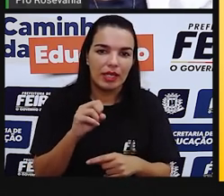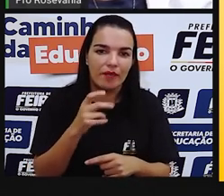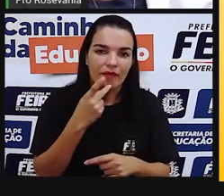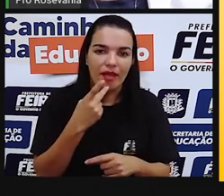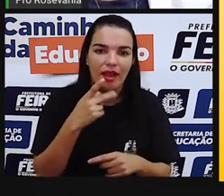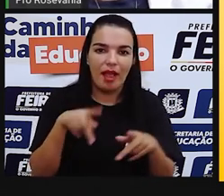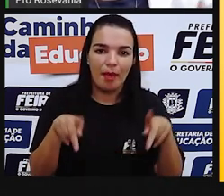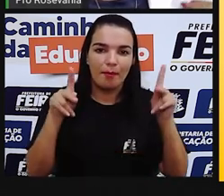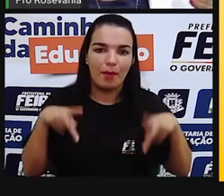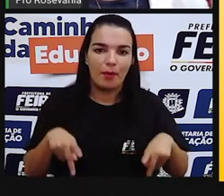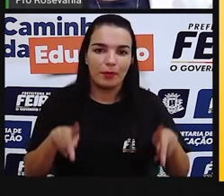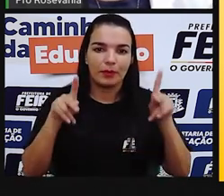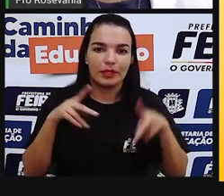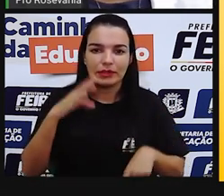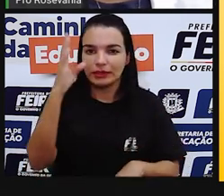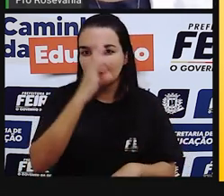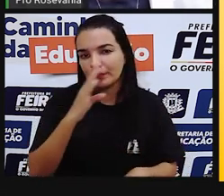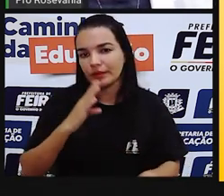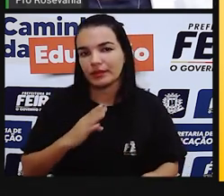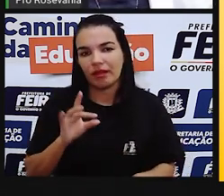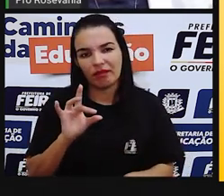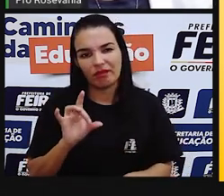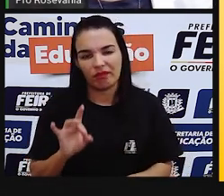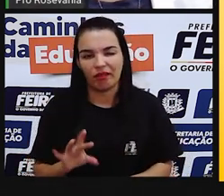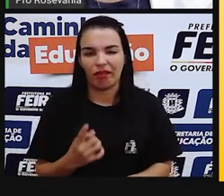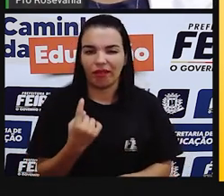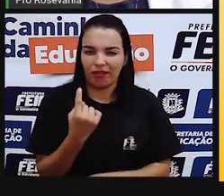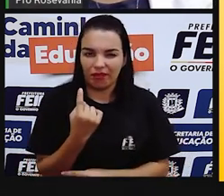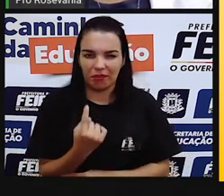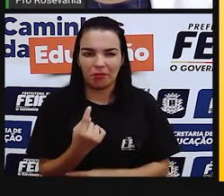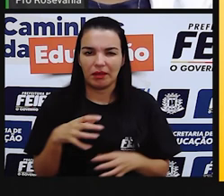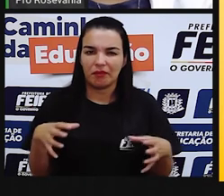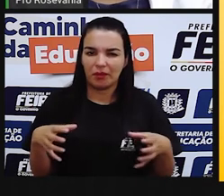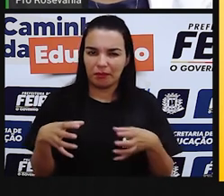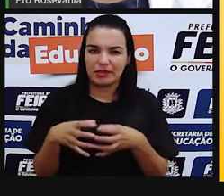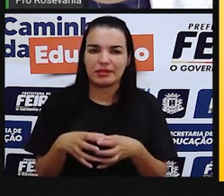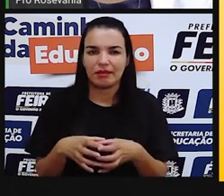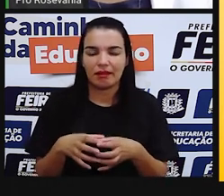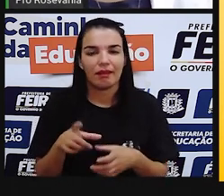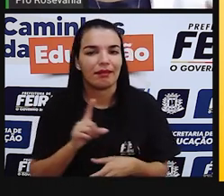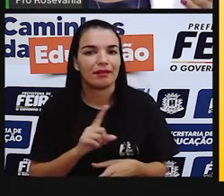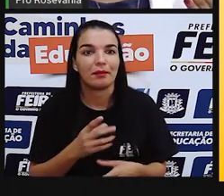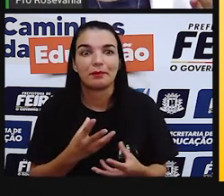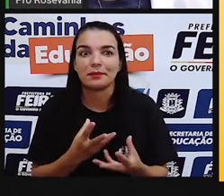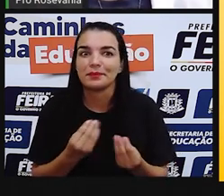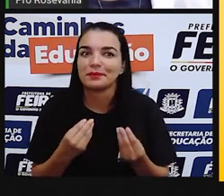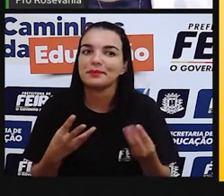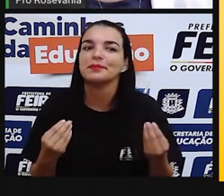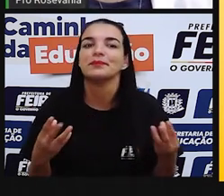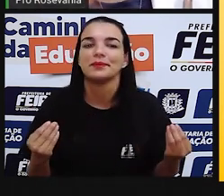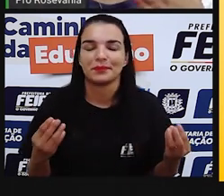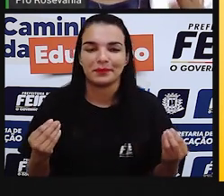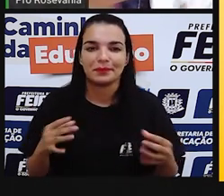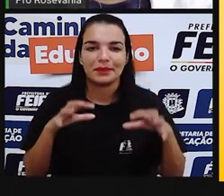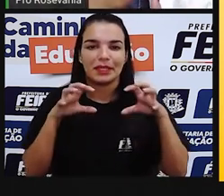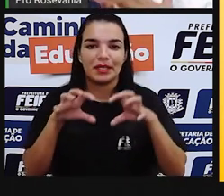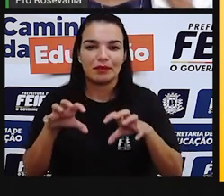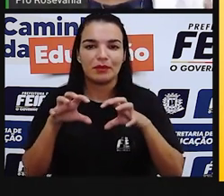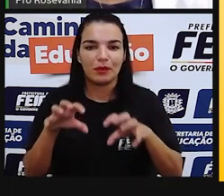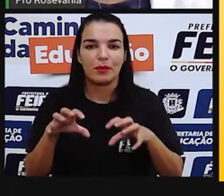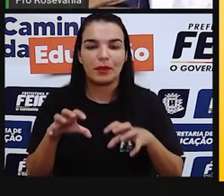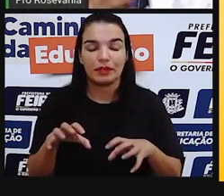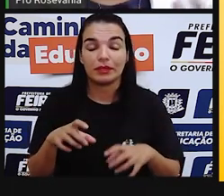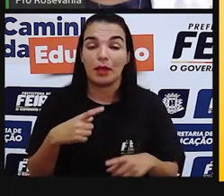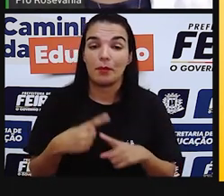antiga brasileira vai poder ser muito a nossa formação corporacional porque a gente é um povo que